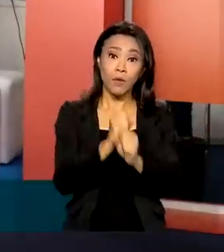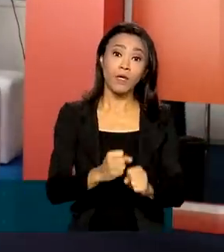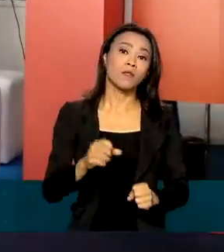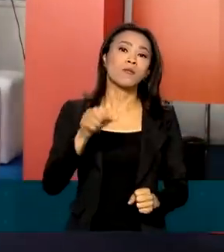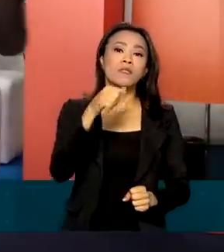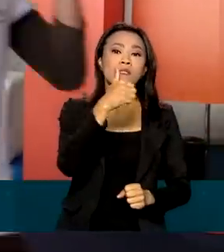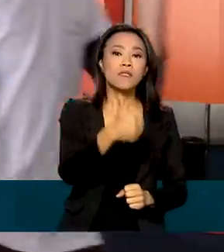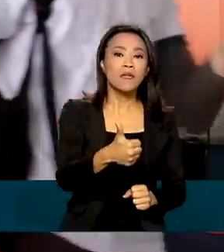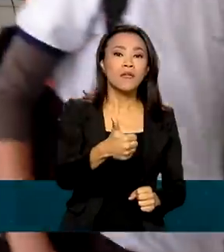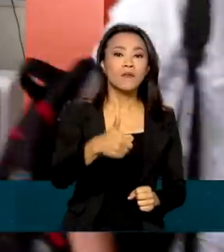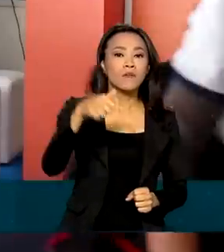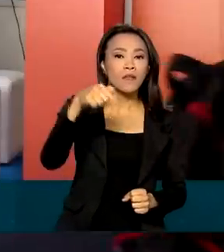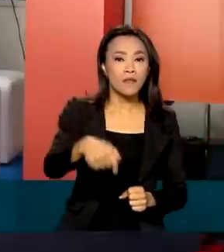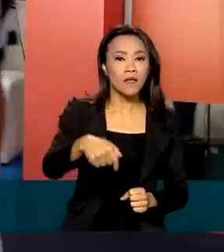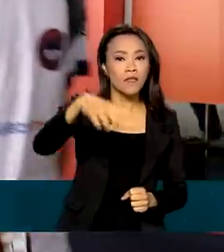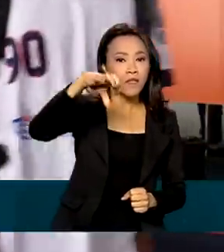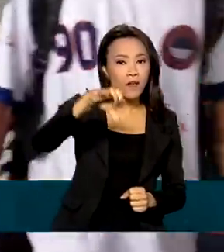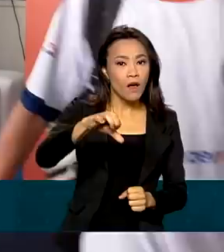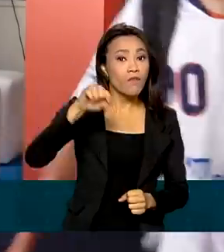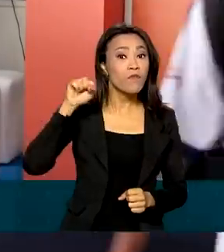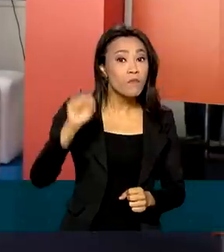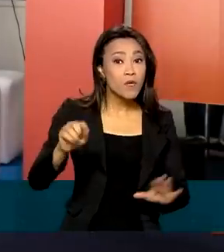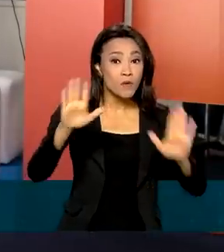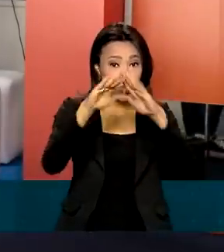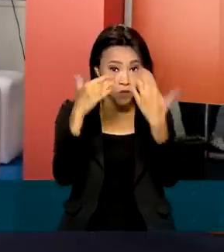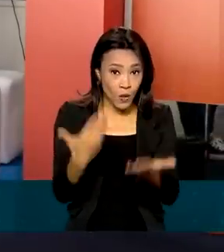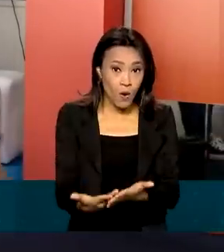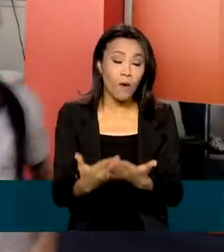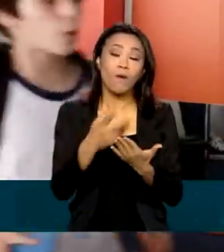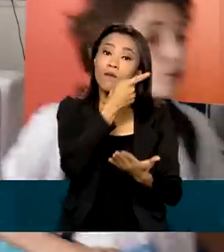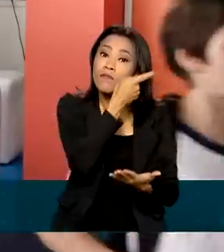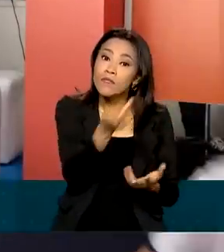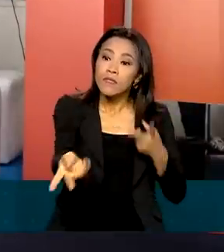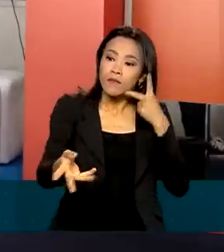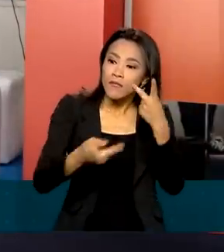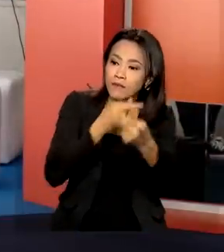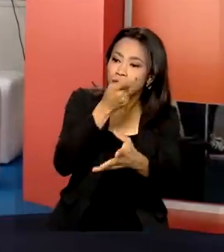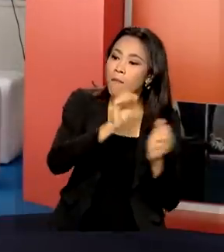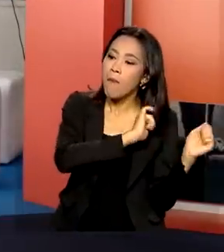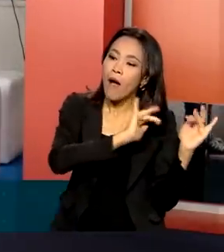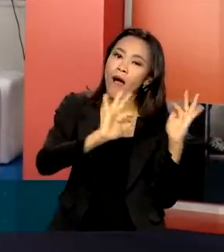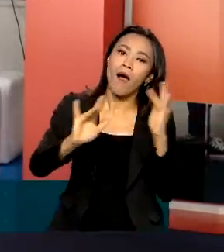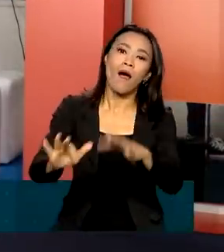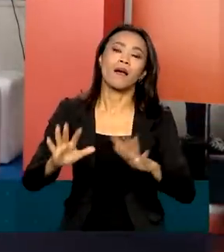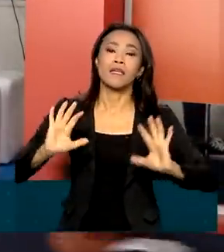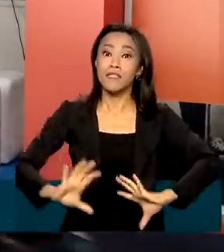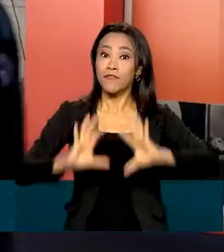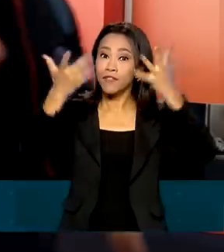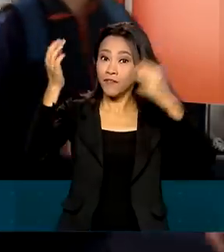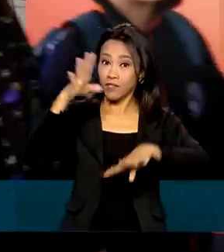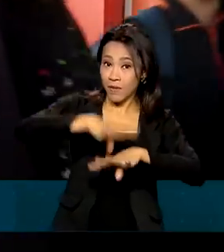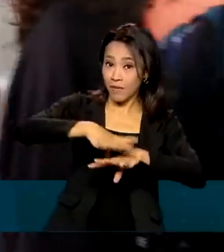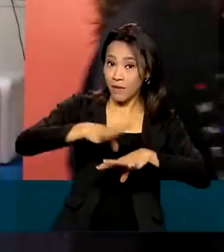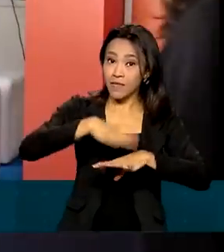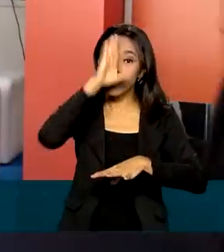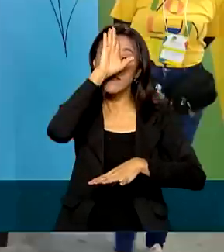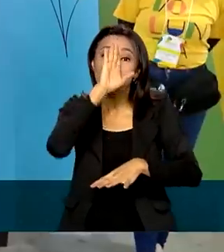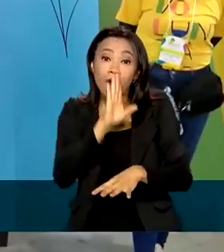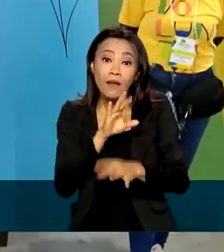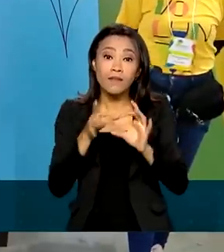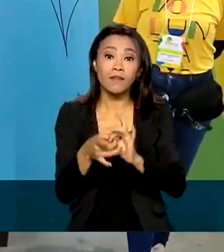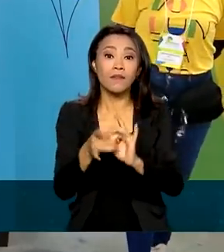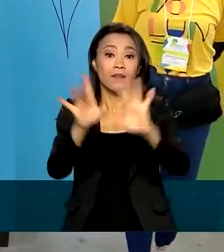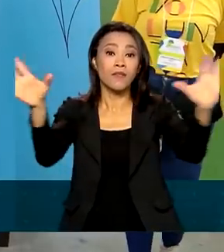179 escolas devem visitar o evento que está na segunda edição. O Festival Nacional da Matemática é gratuito e aberto ao público.